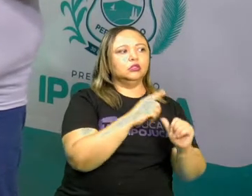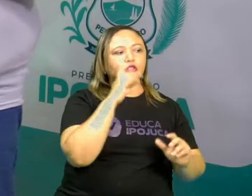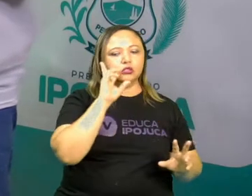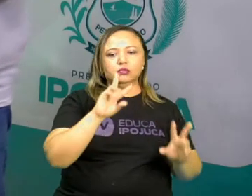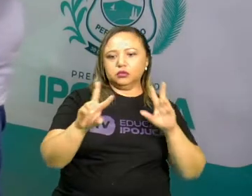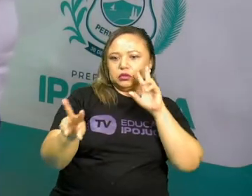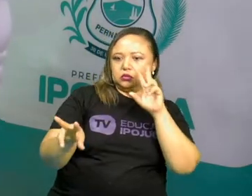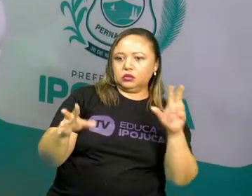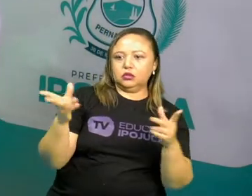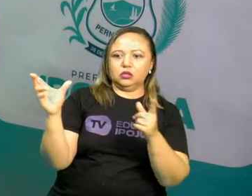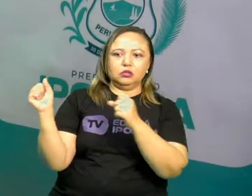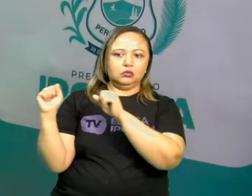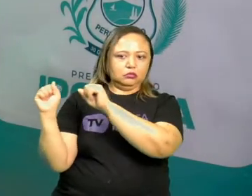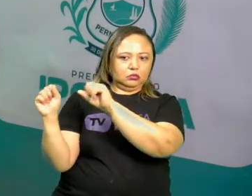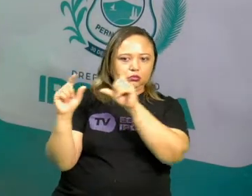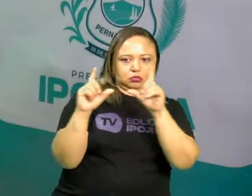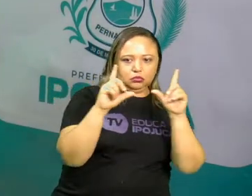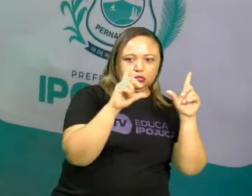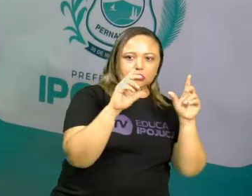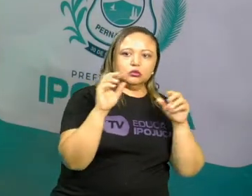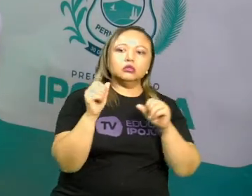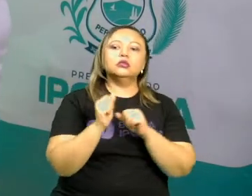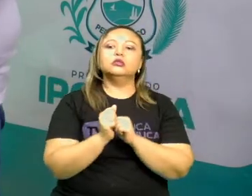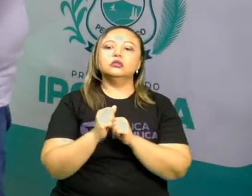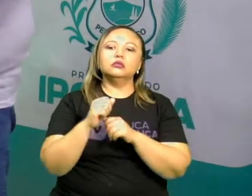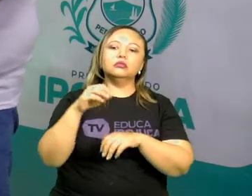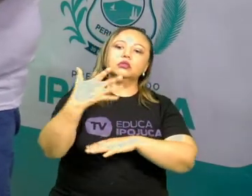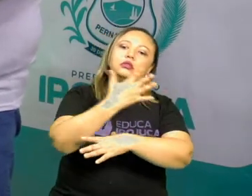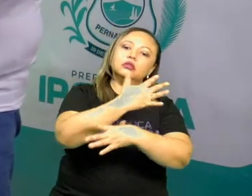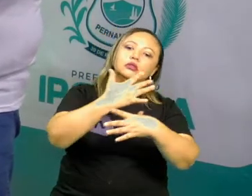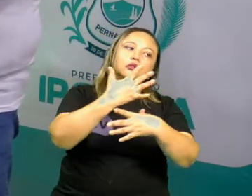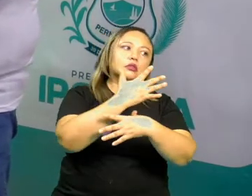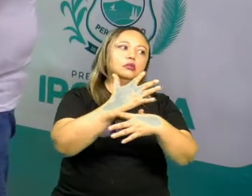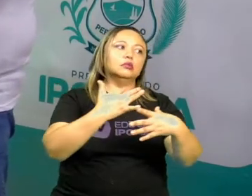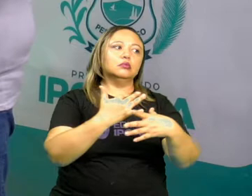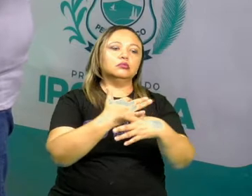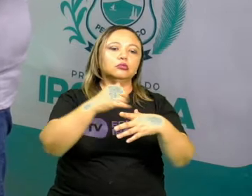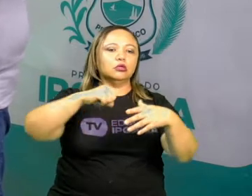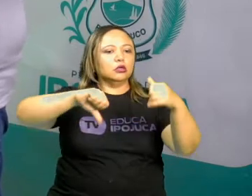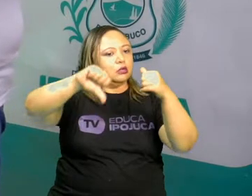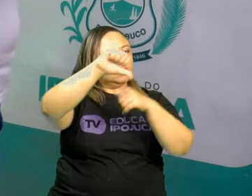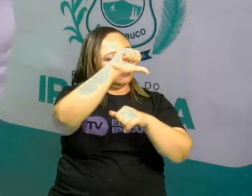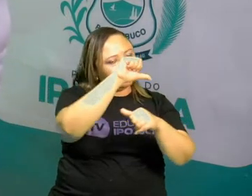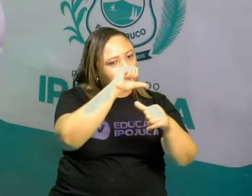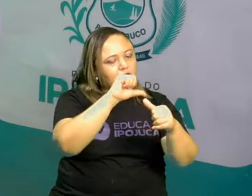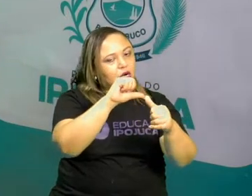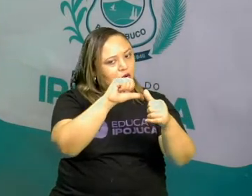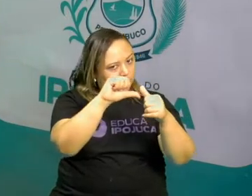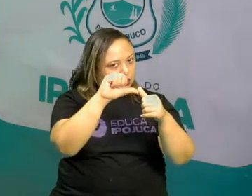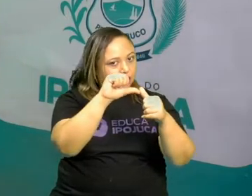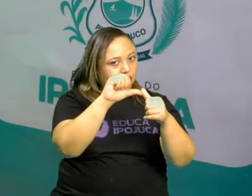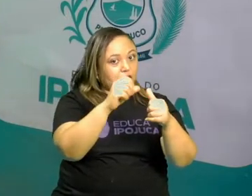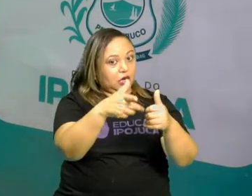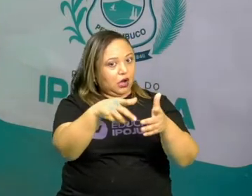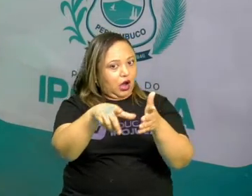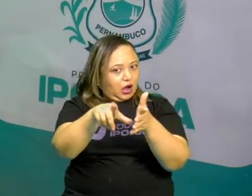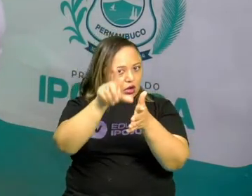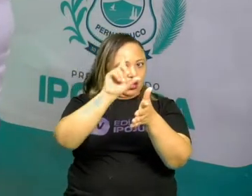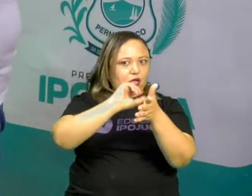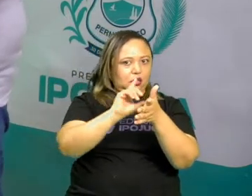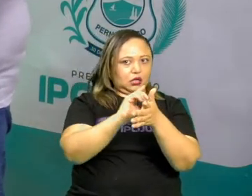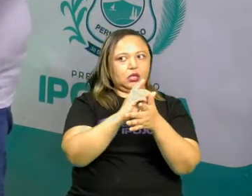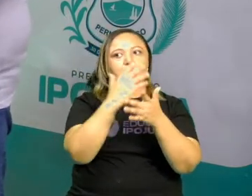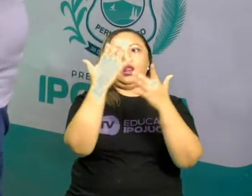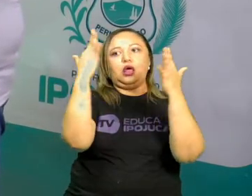vê na imagem uma cidade, certo? Onde ela já foi anteriormente uma paisagem natural